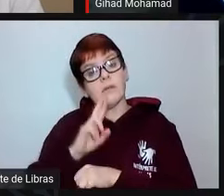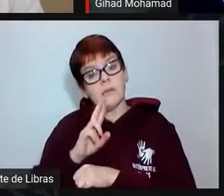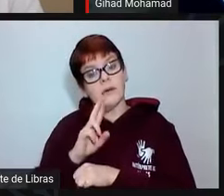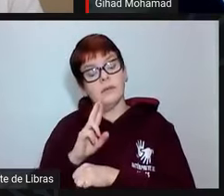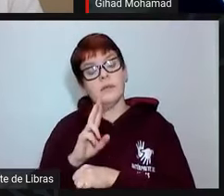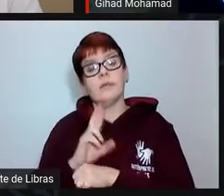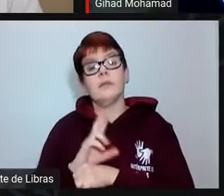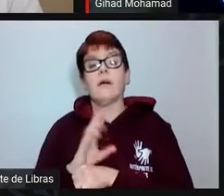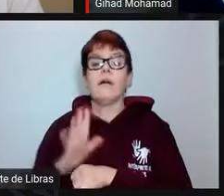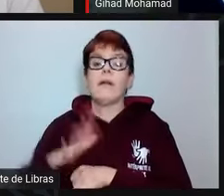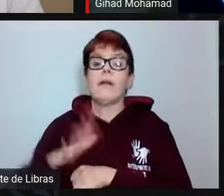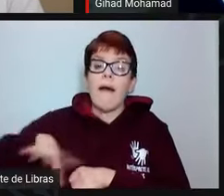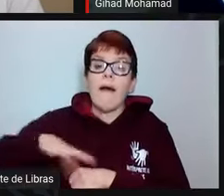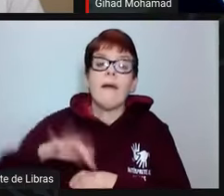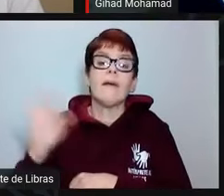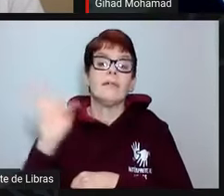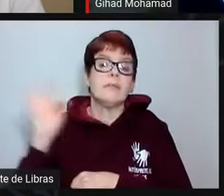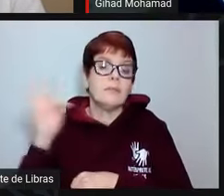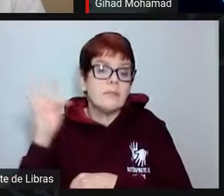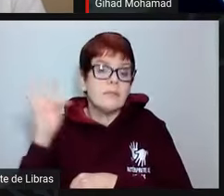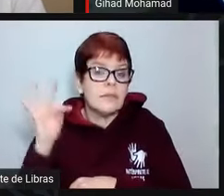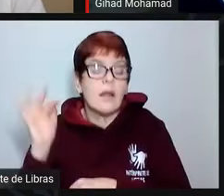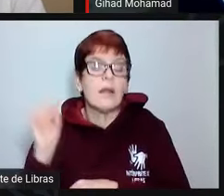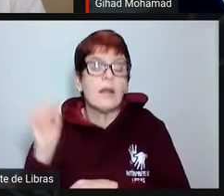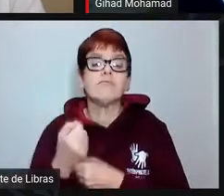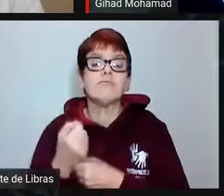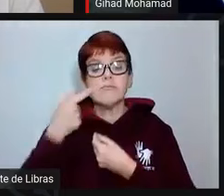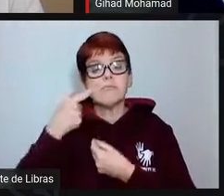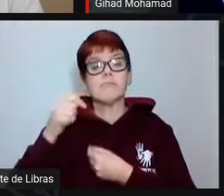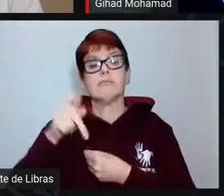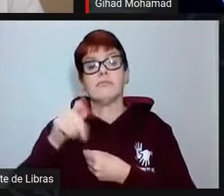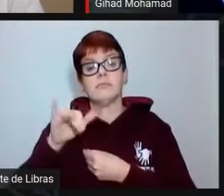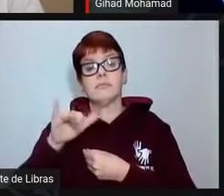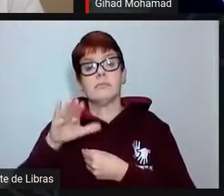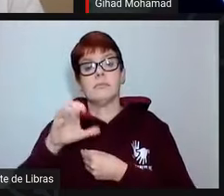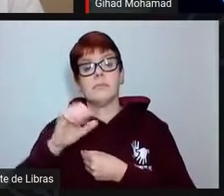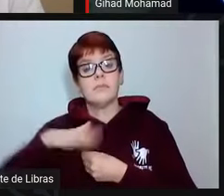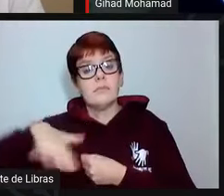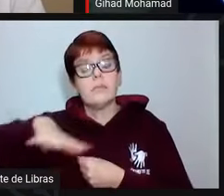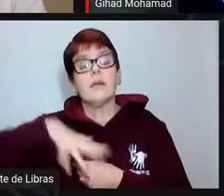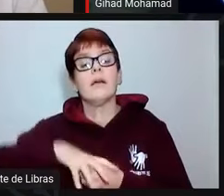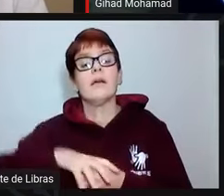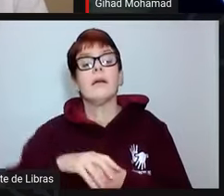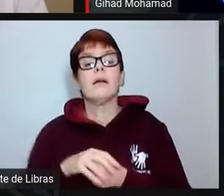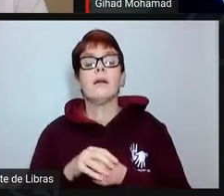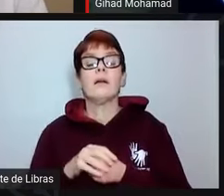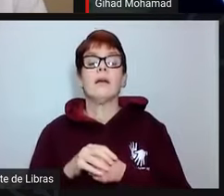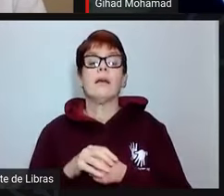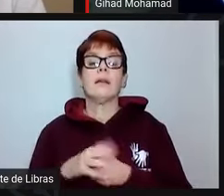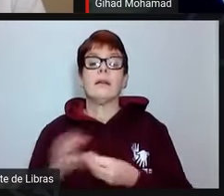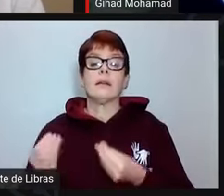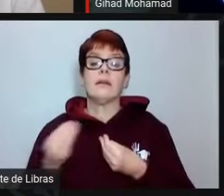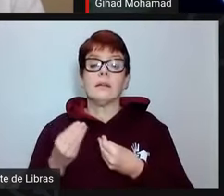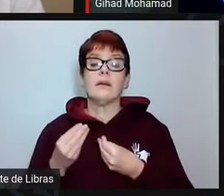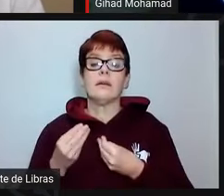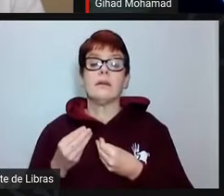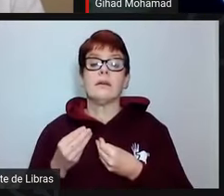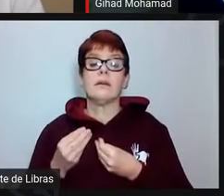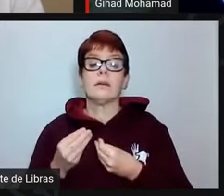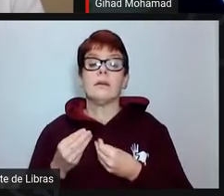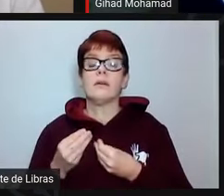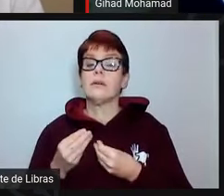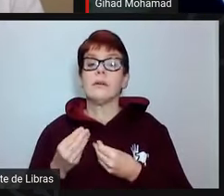federais estão dando pareceres aquelas que estão dando pareceres estão pareceres